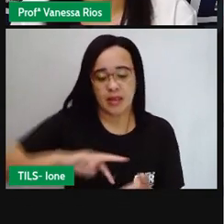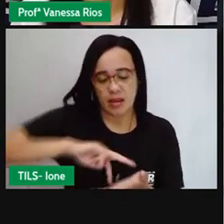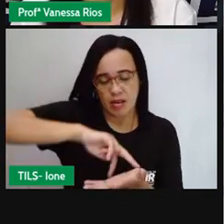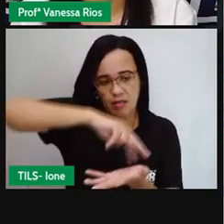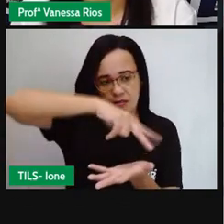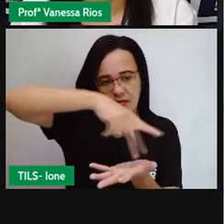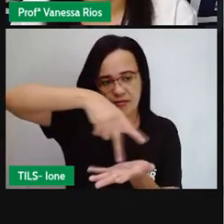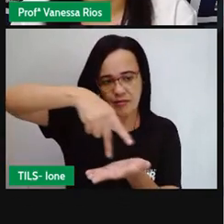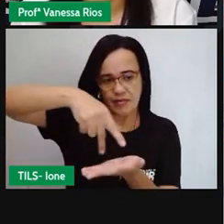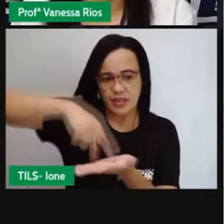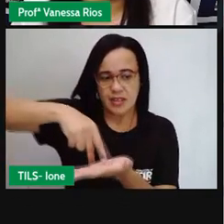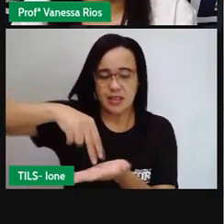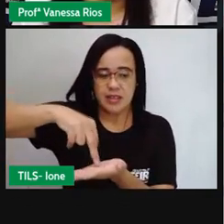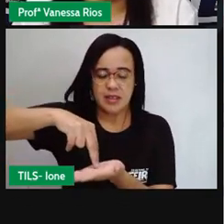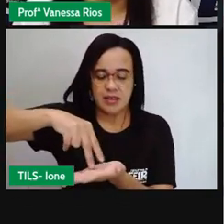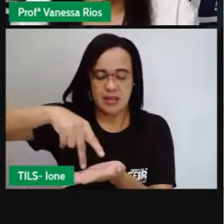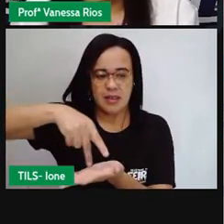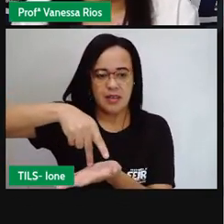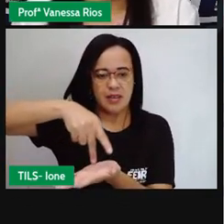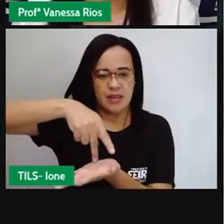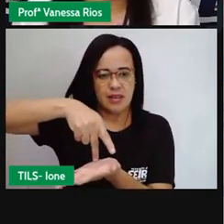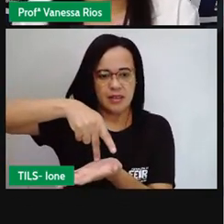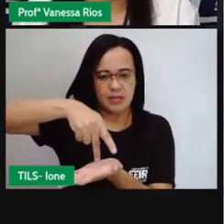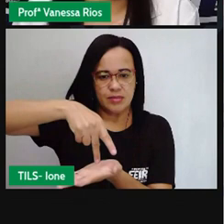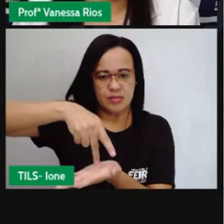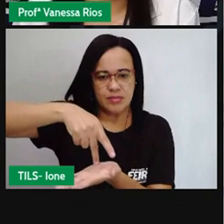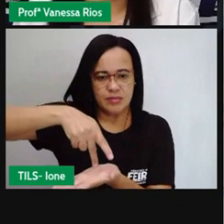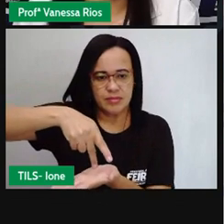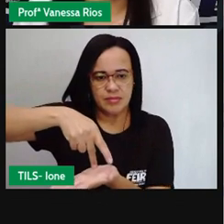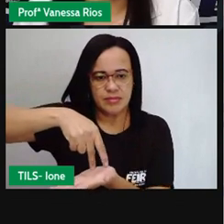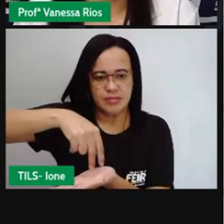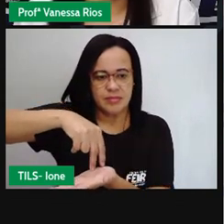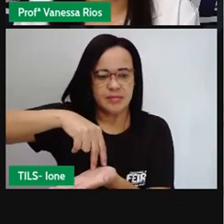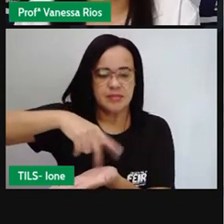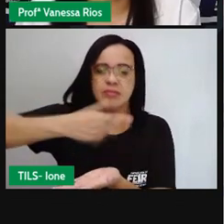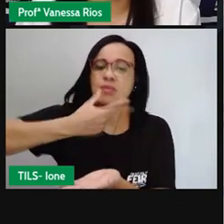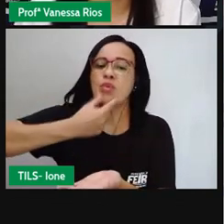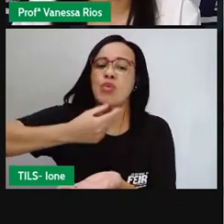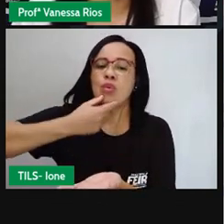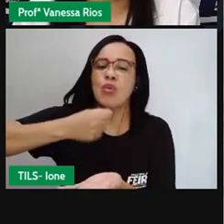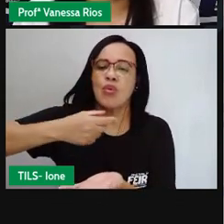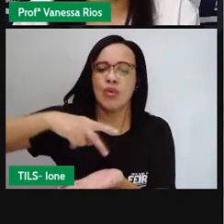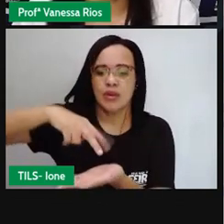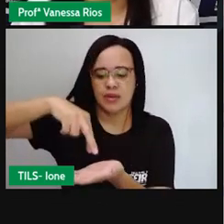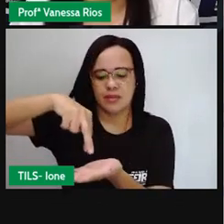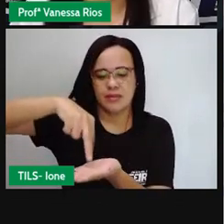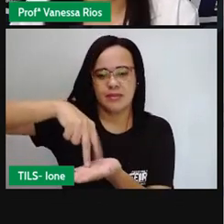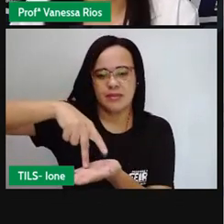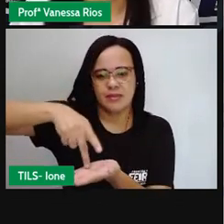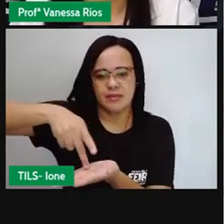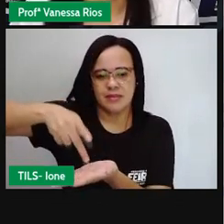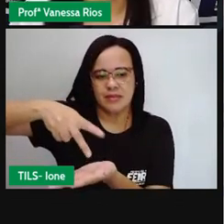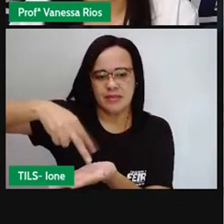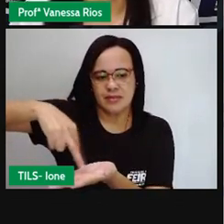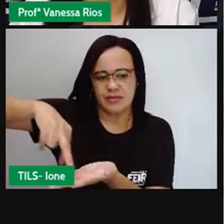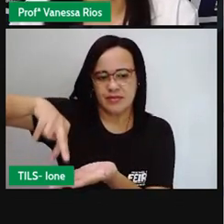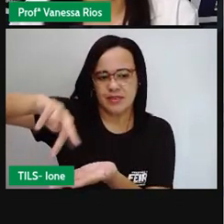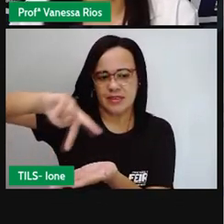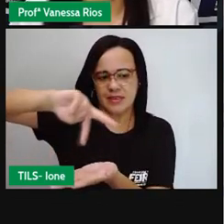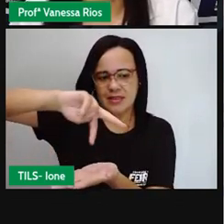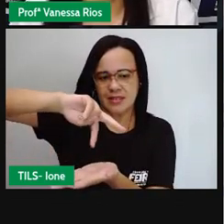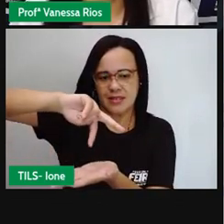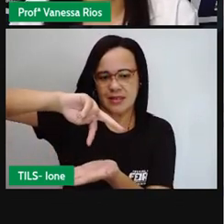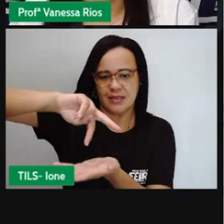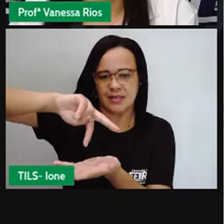formando esse ângulo reto. Então nesse caso, ó, ele vai virar e vai seguir agora